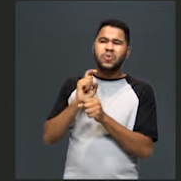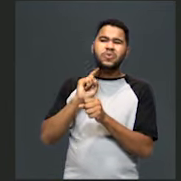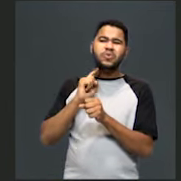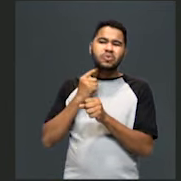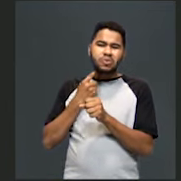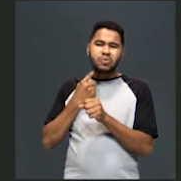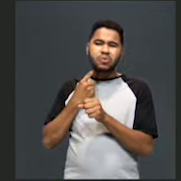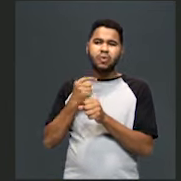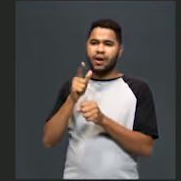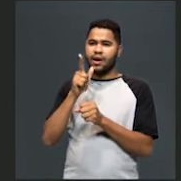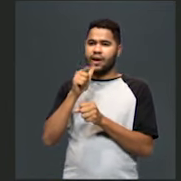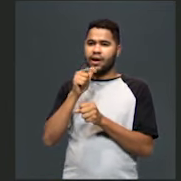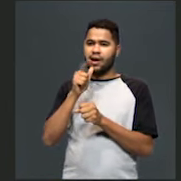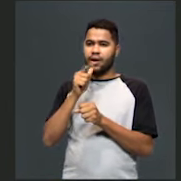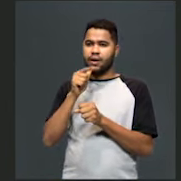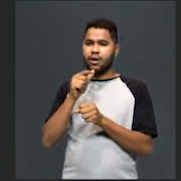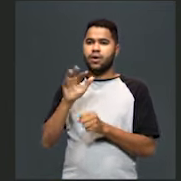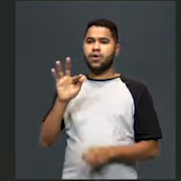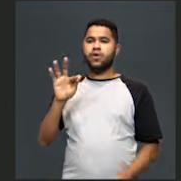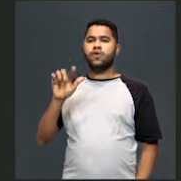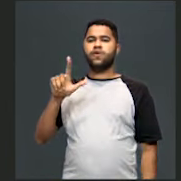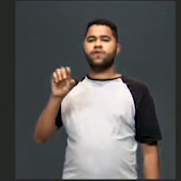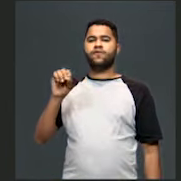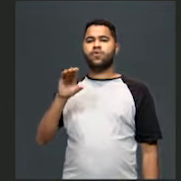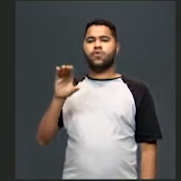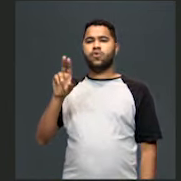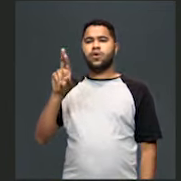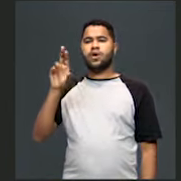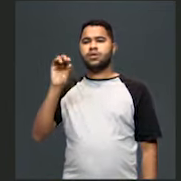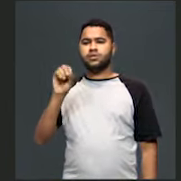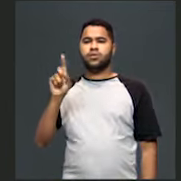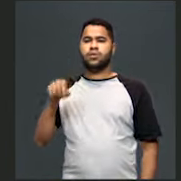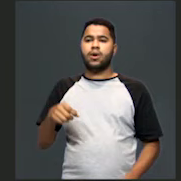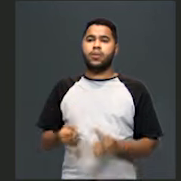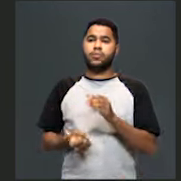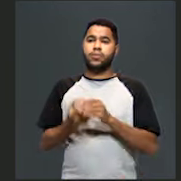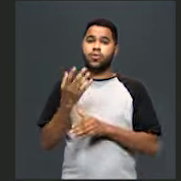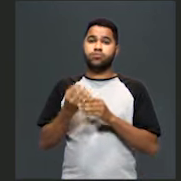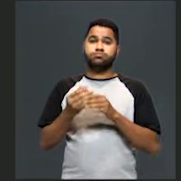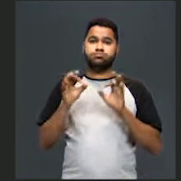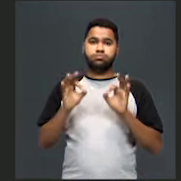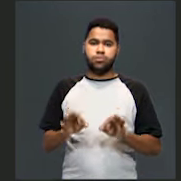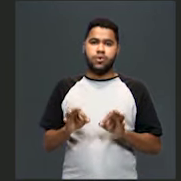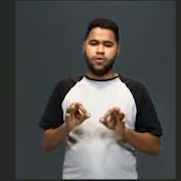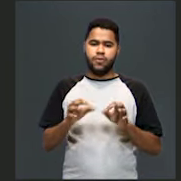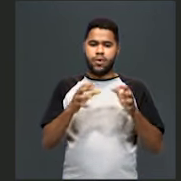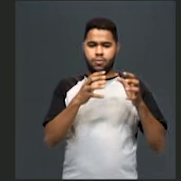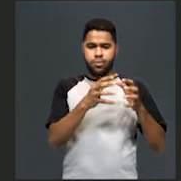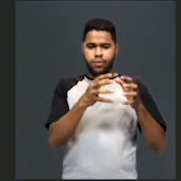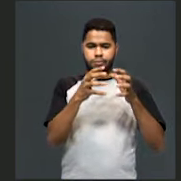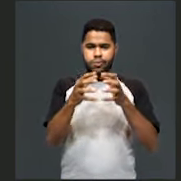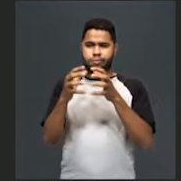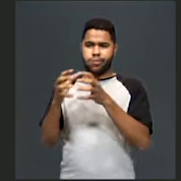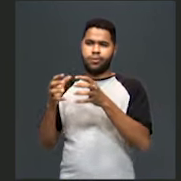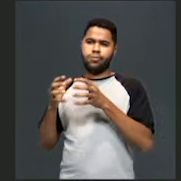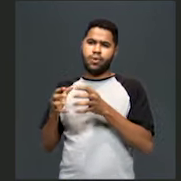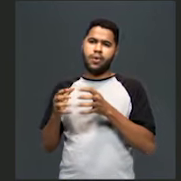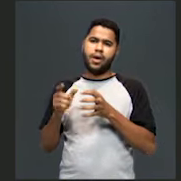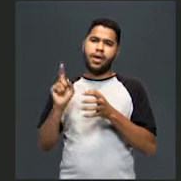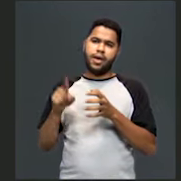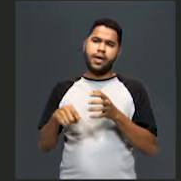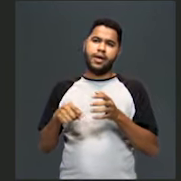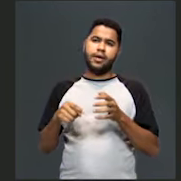presentes na água e na floculação a produção efetiva de flocos. É bem semelhante ao